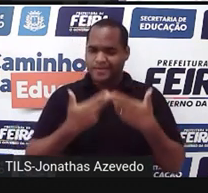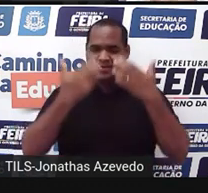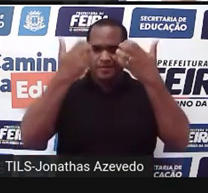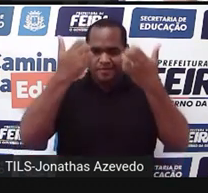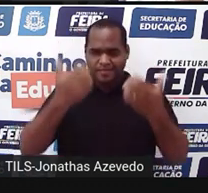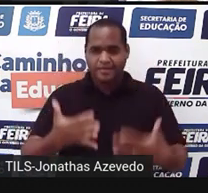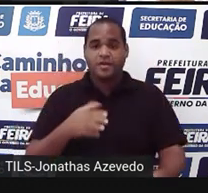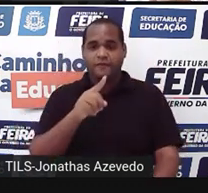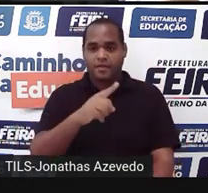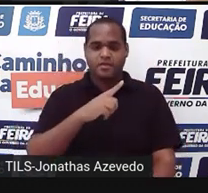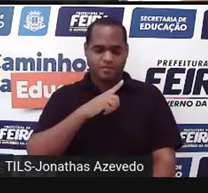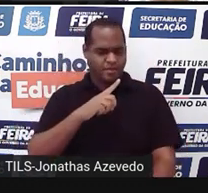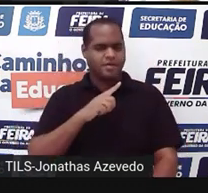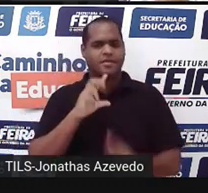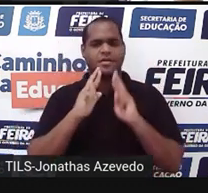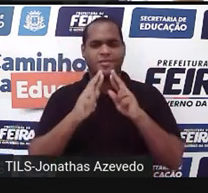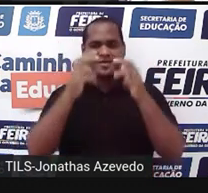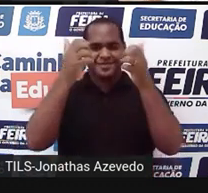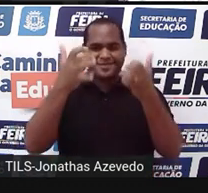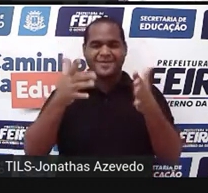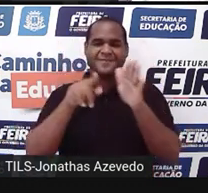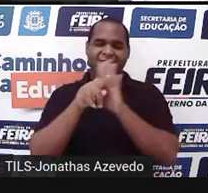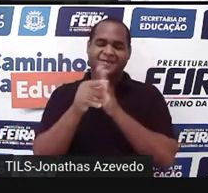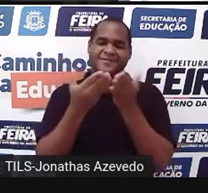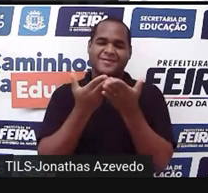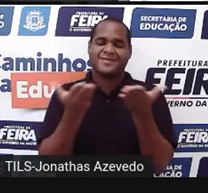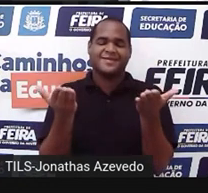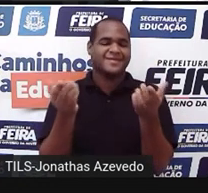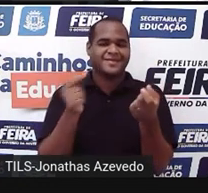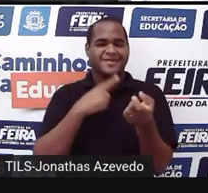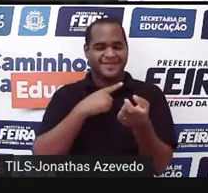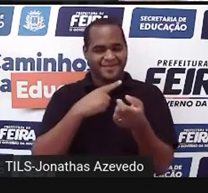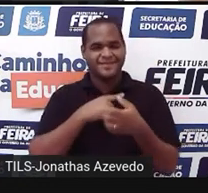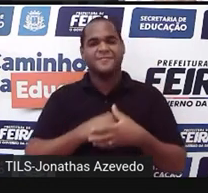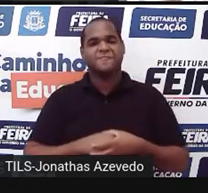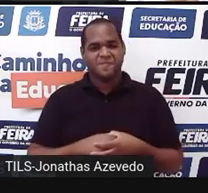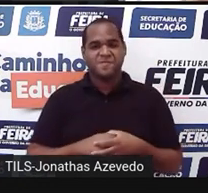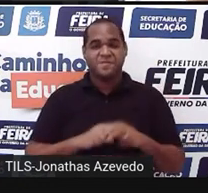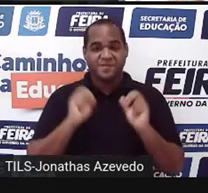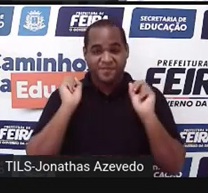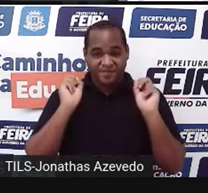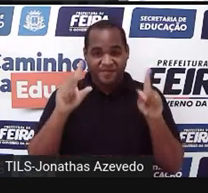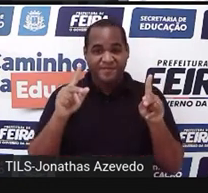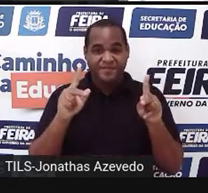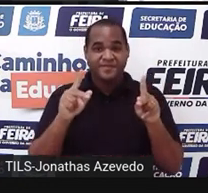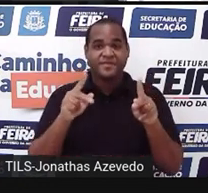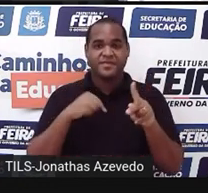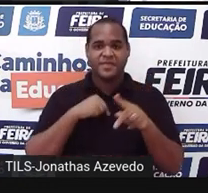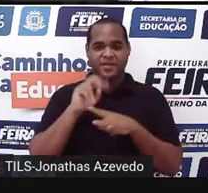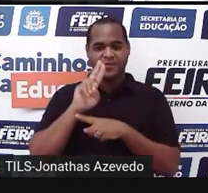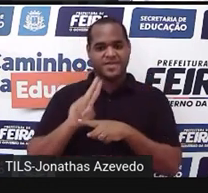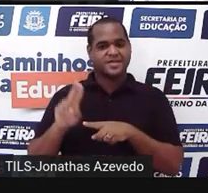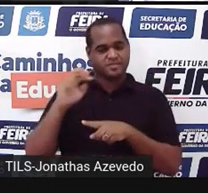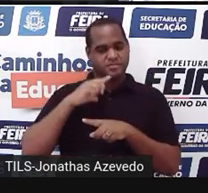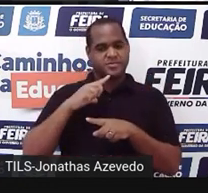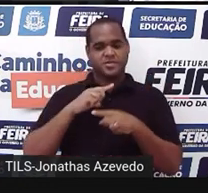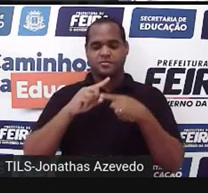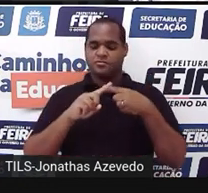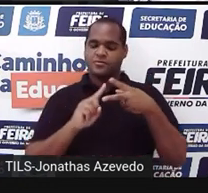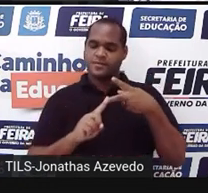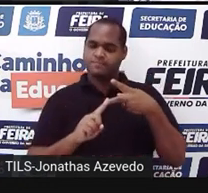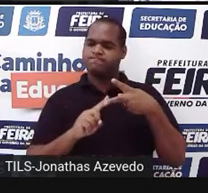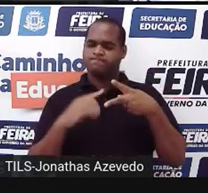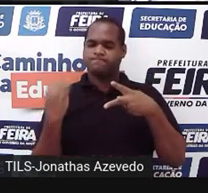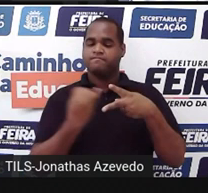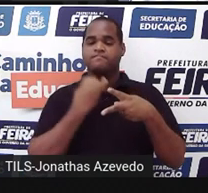mesmo vai ter essa resposta para essa pergunta que você está fazendo, tá? A gente vai usar dois sólidos geométricos